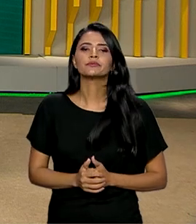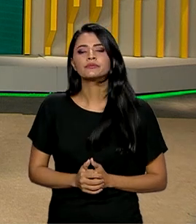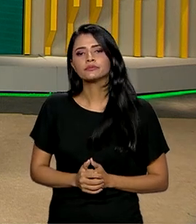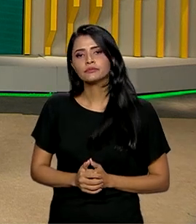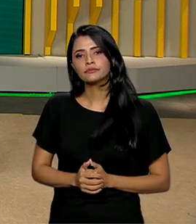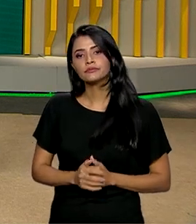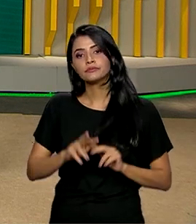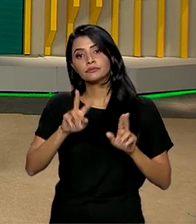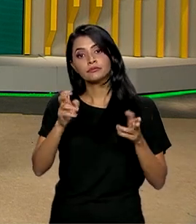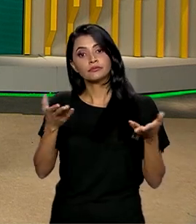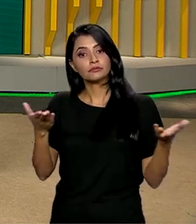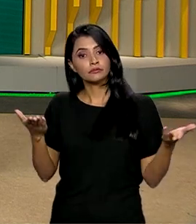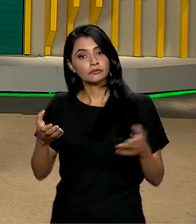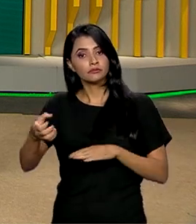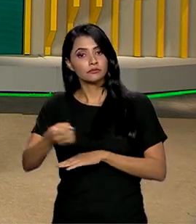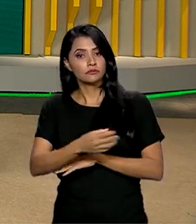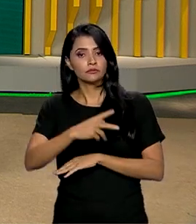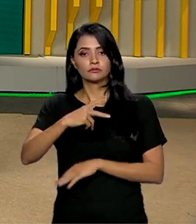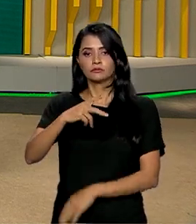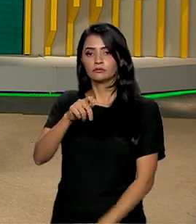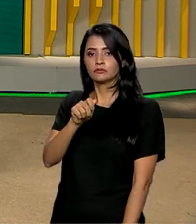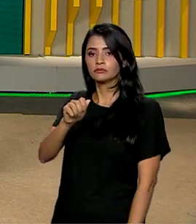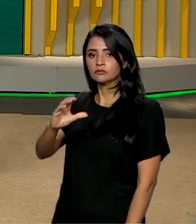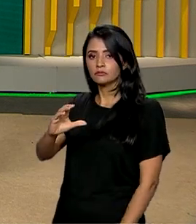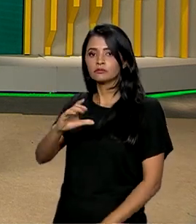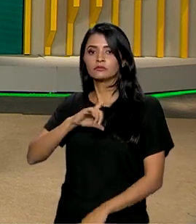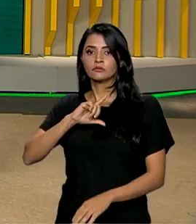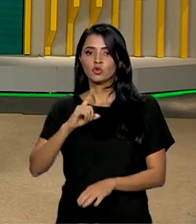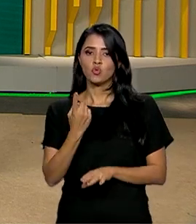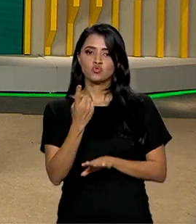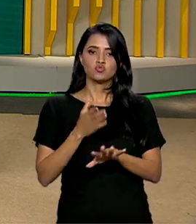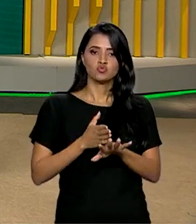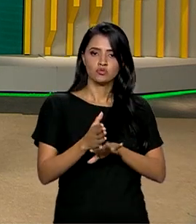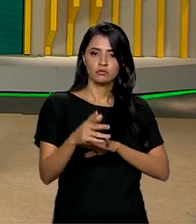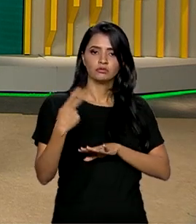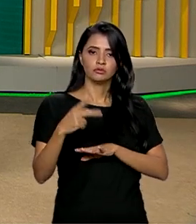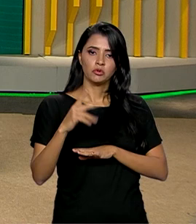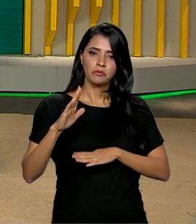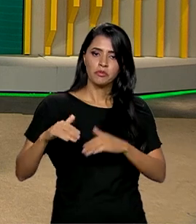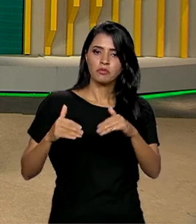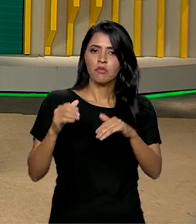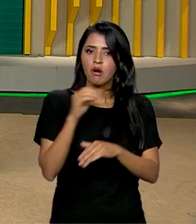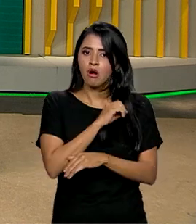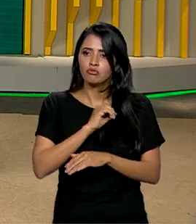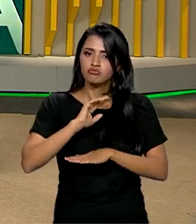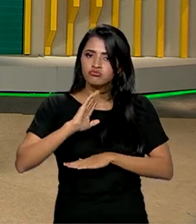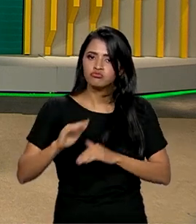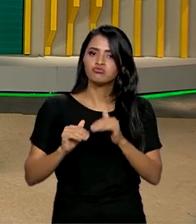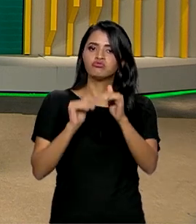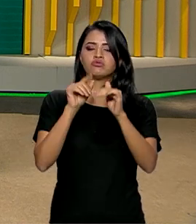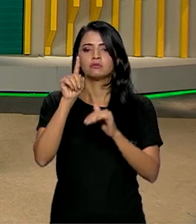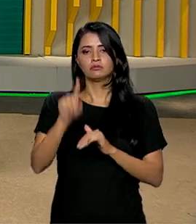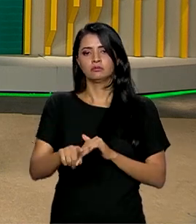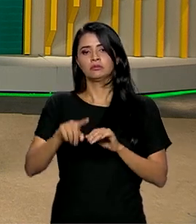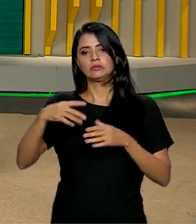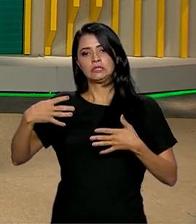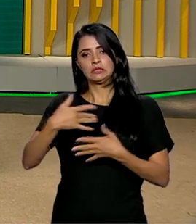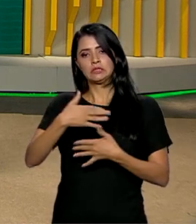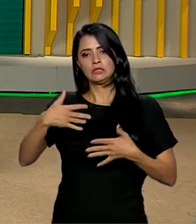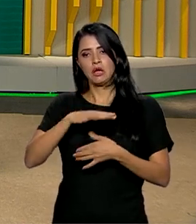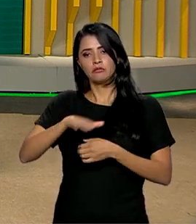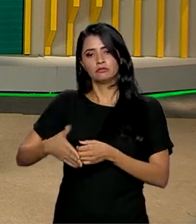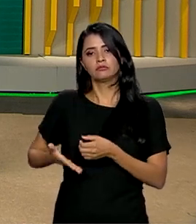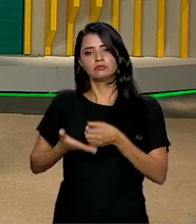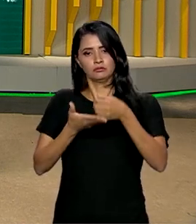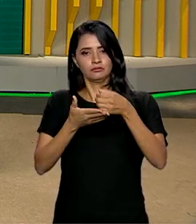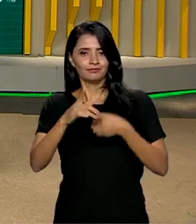Falando agora do novo PAC, um dos eixos do Programa de Aceleração do Crescimento é o Cidades Sustentáveis. E